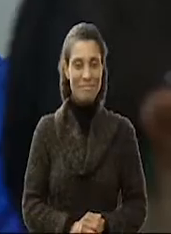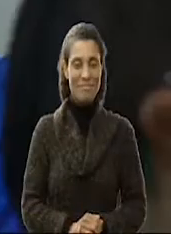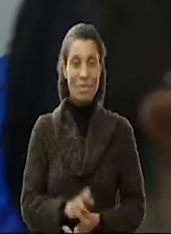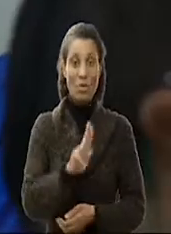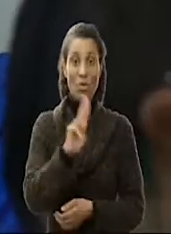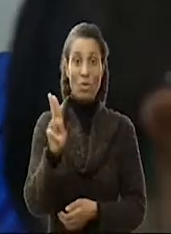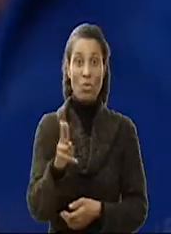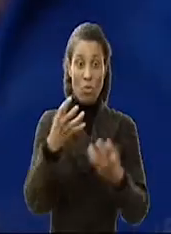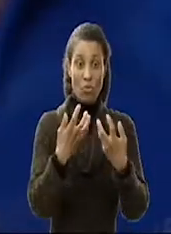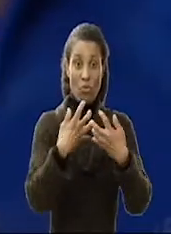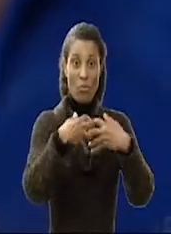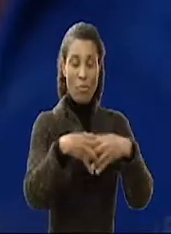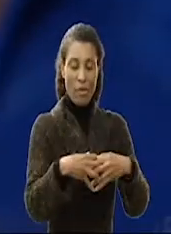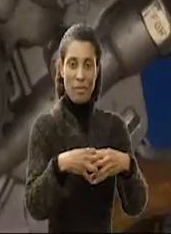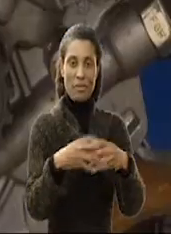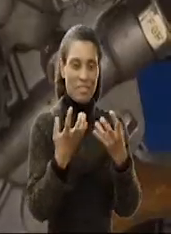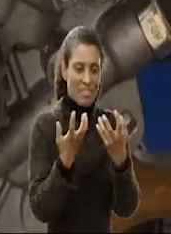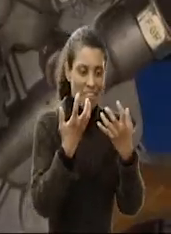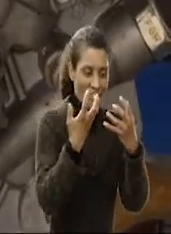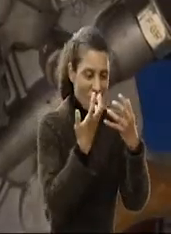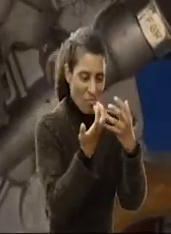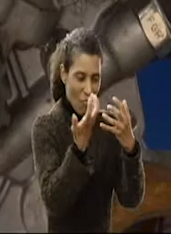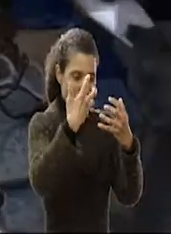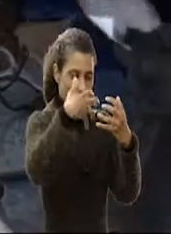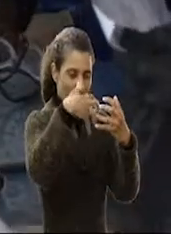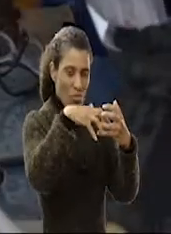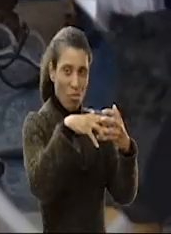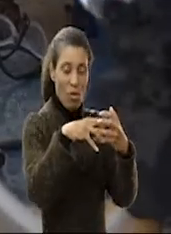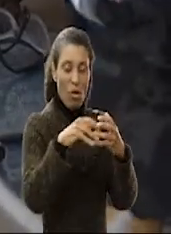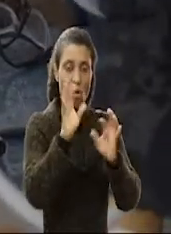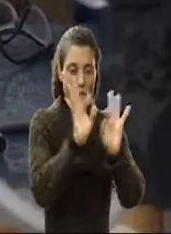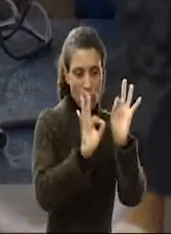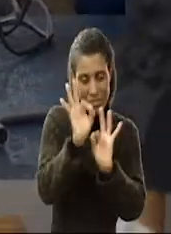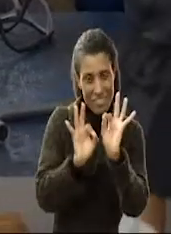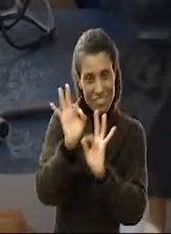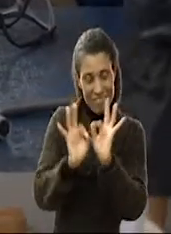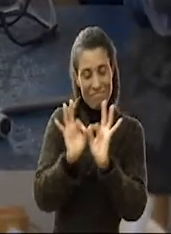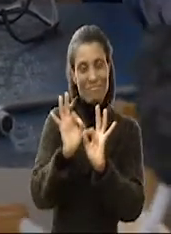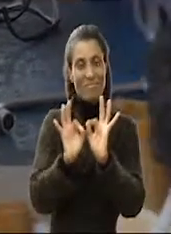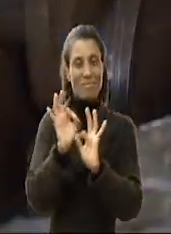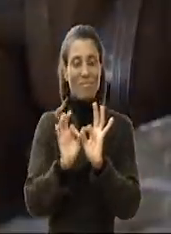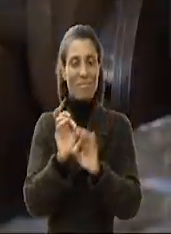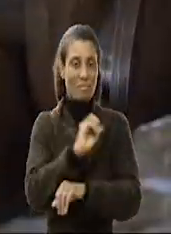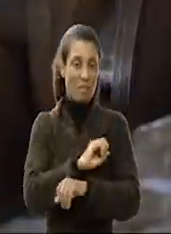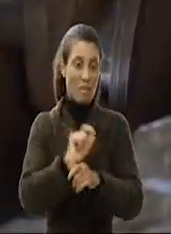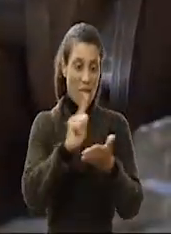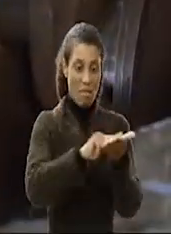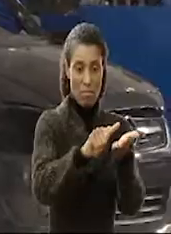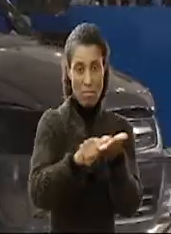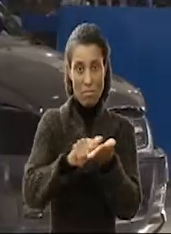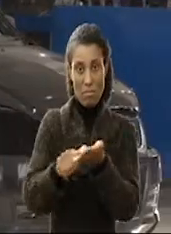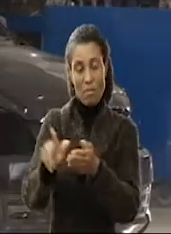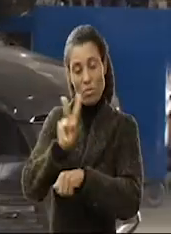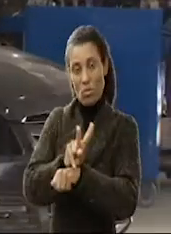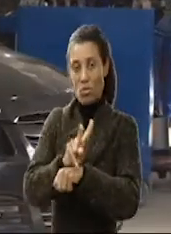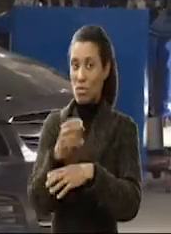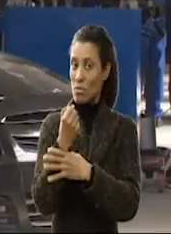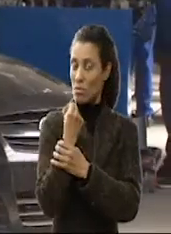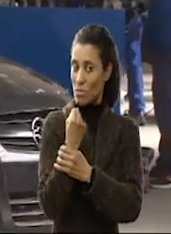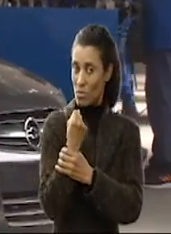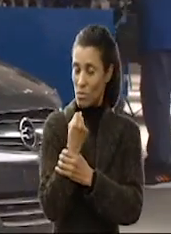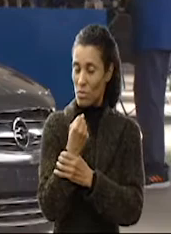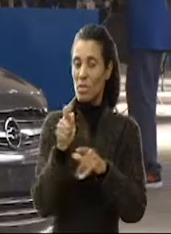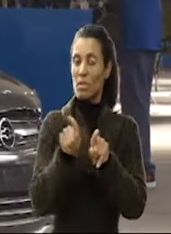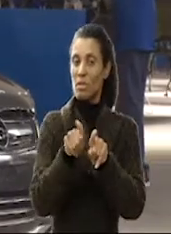Nomes de peças, componentes, engrenagens, organização de uma oficina. Limpeza, cuidados com a